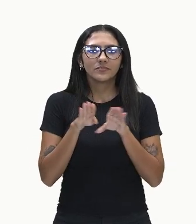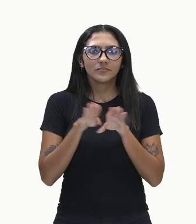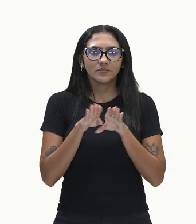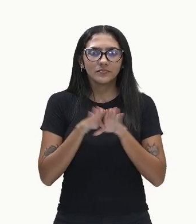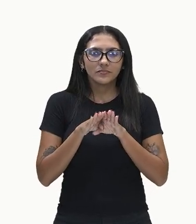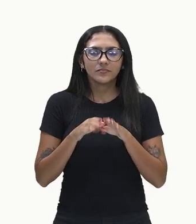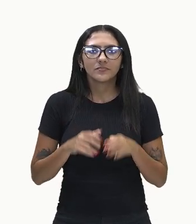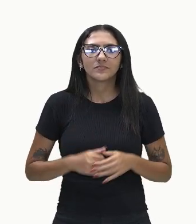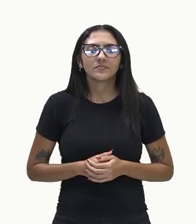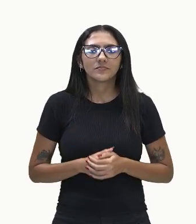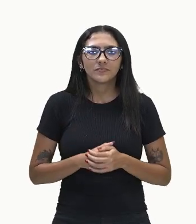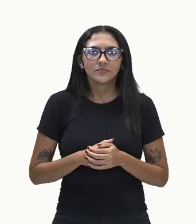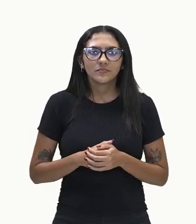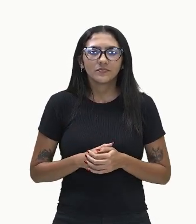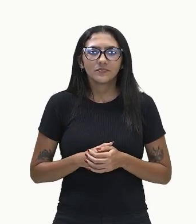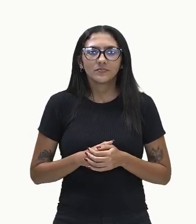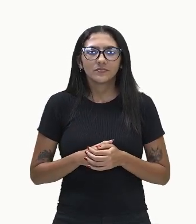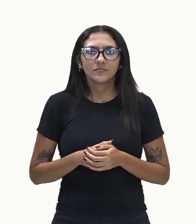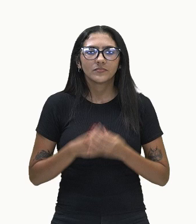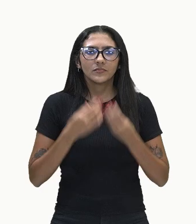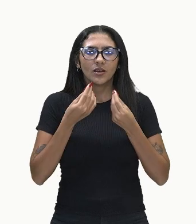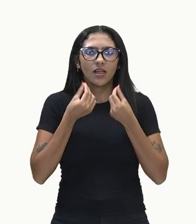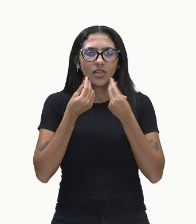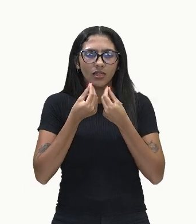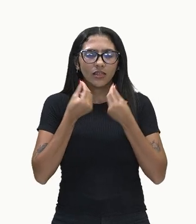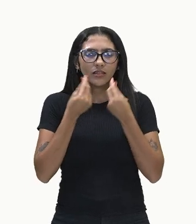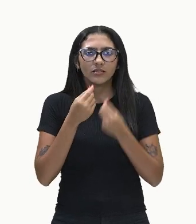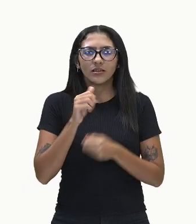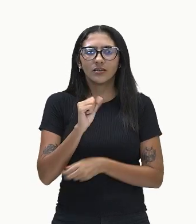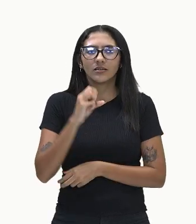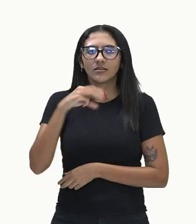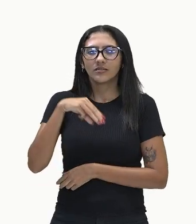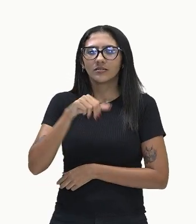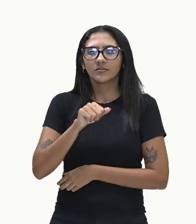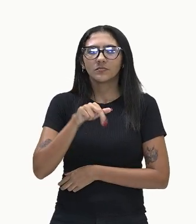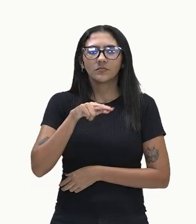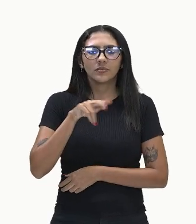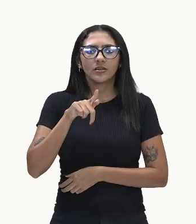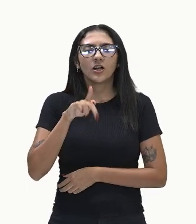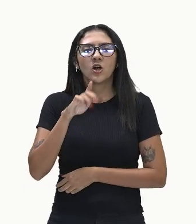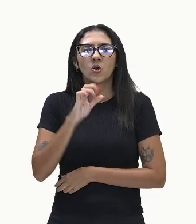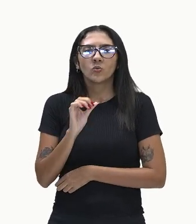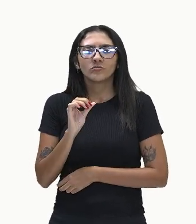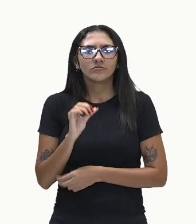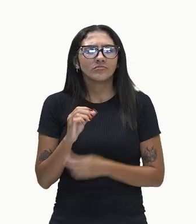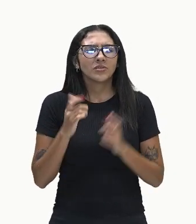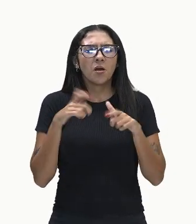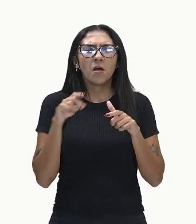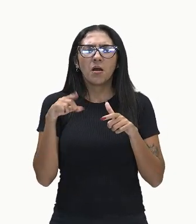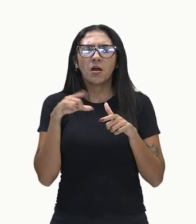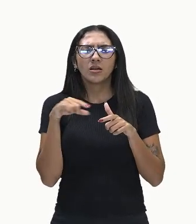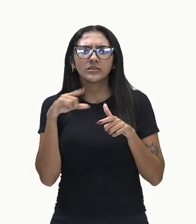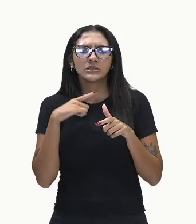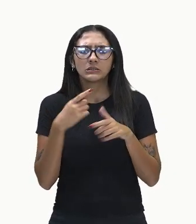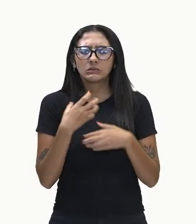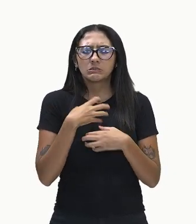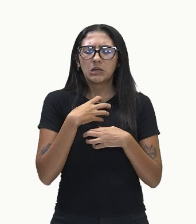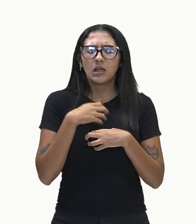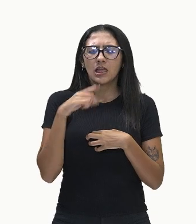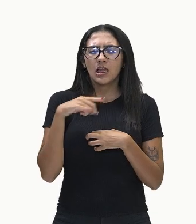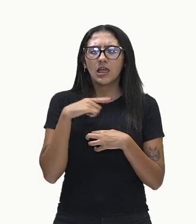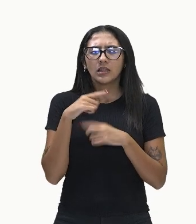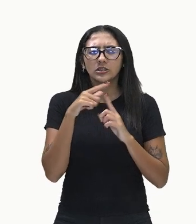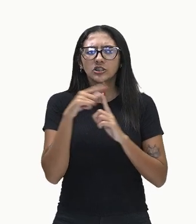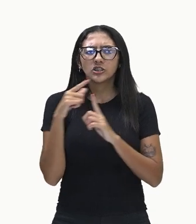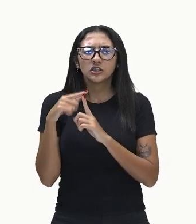gosto legal mesmo, é o sabor amargo. Professor, onde estão as papilas gustativas que percebem